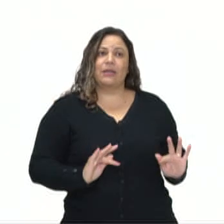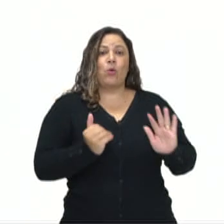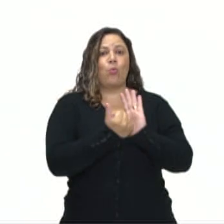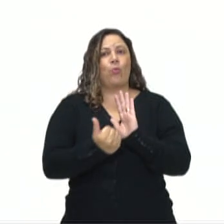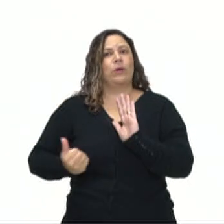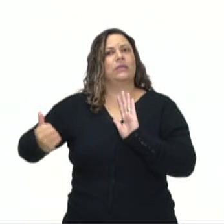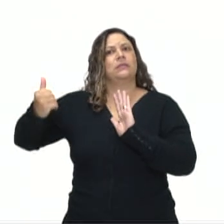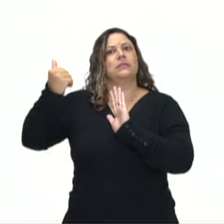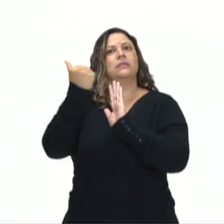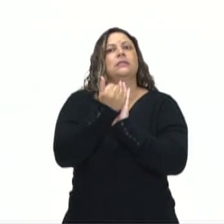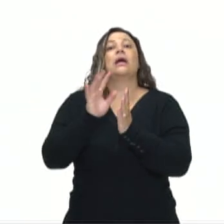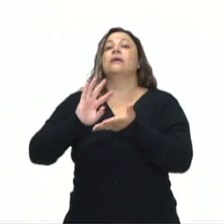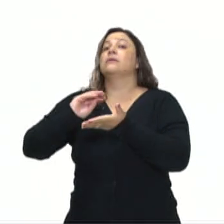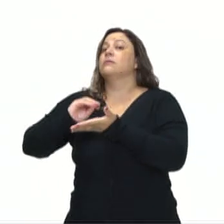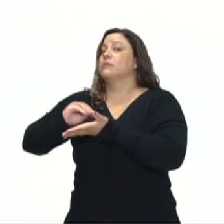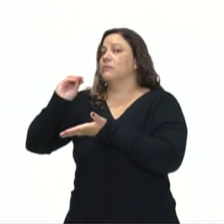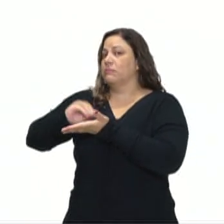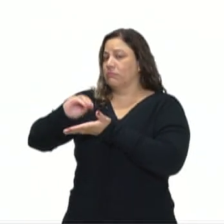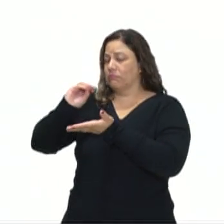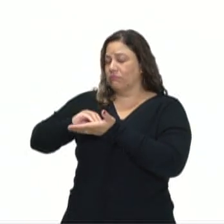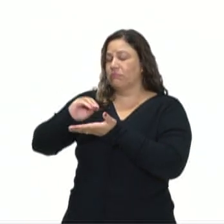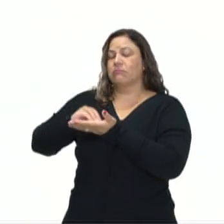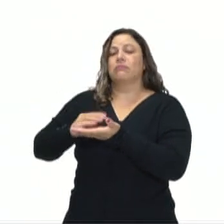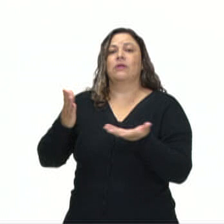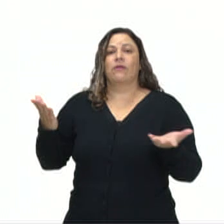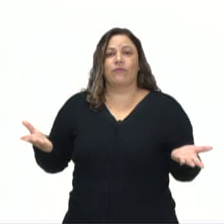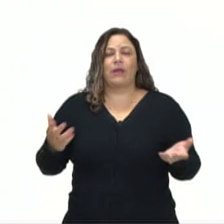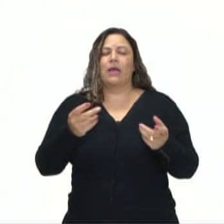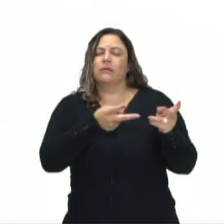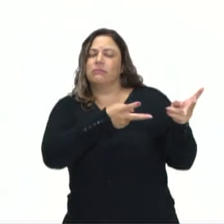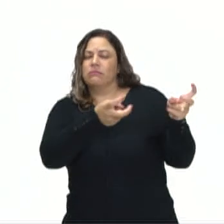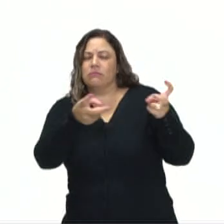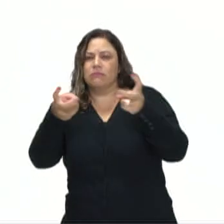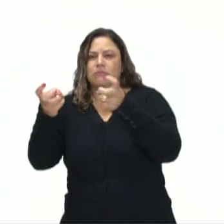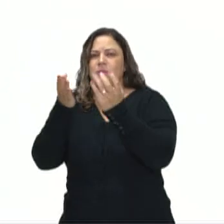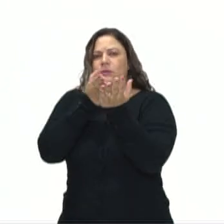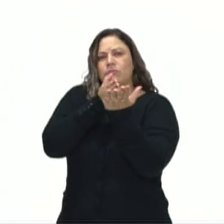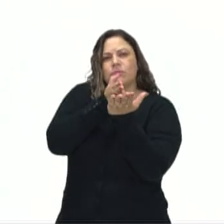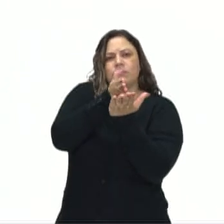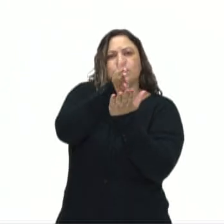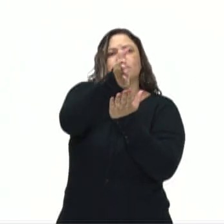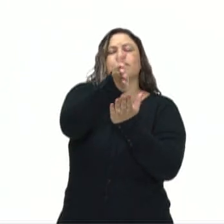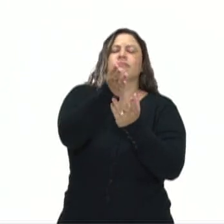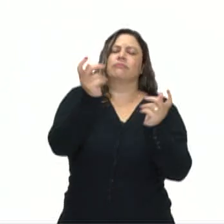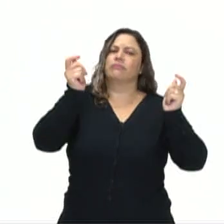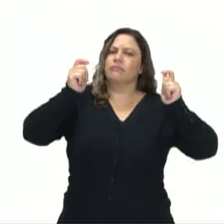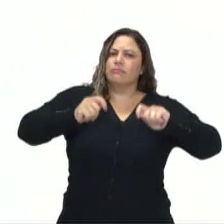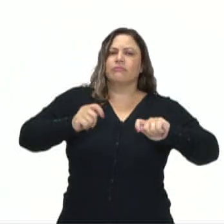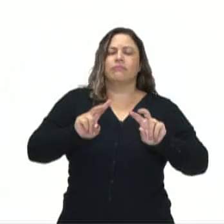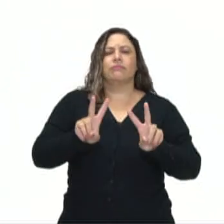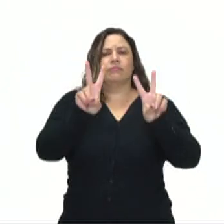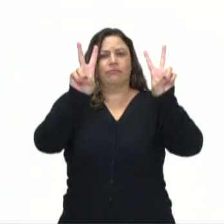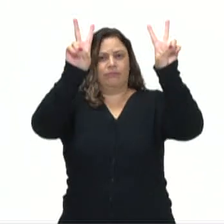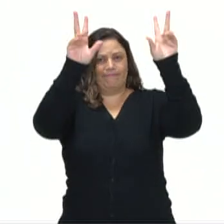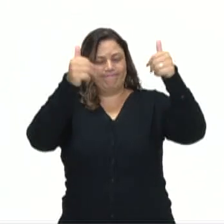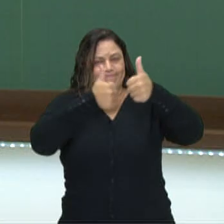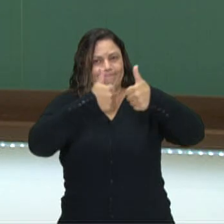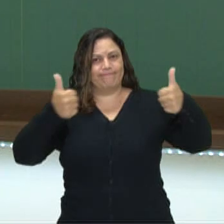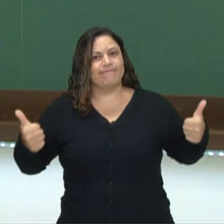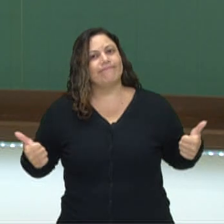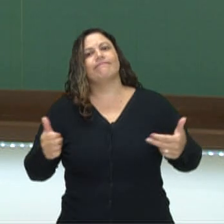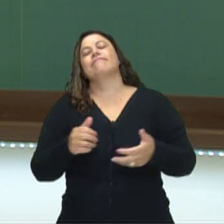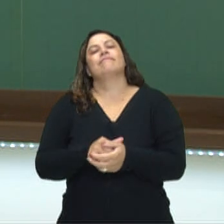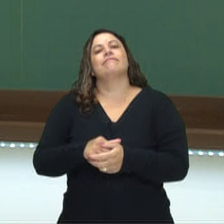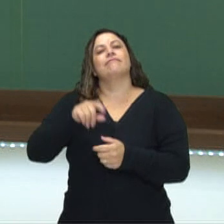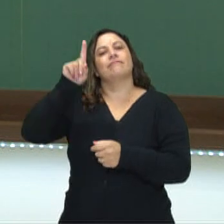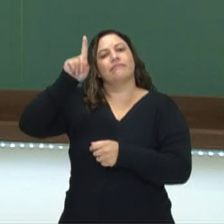deficiência são marca do vício e a observância da mediania uma marca da virtude. Então, isso aí é